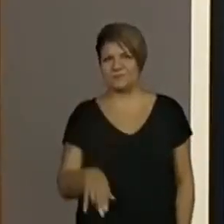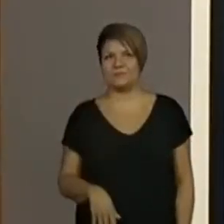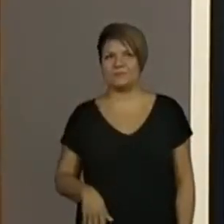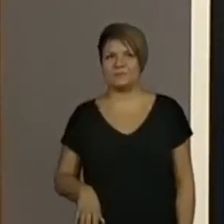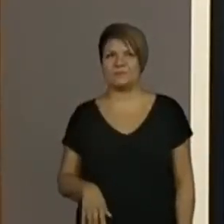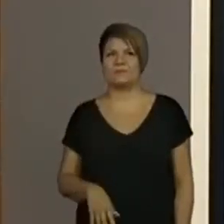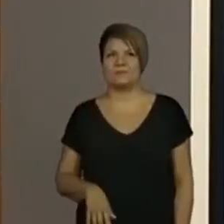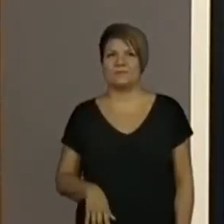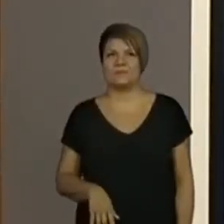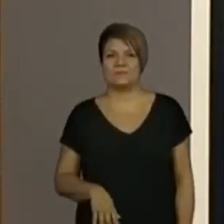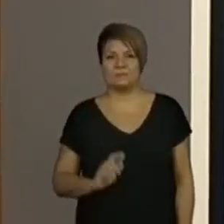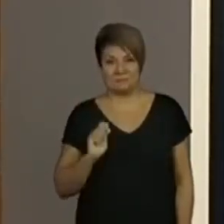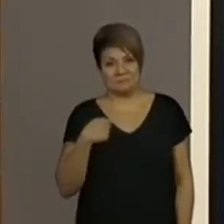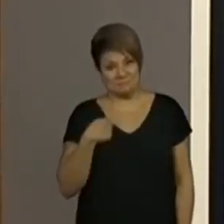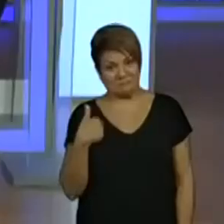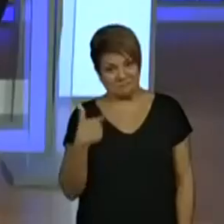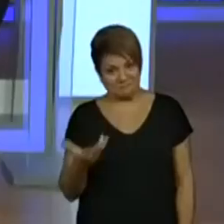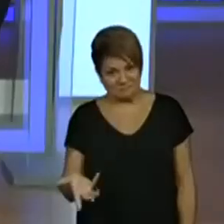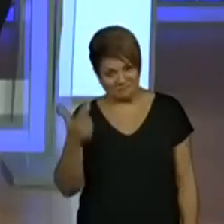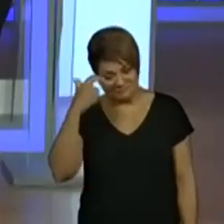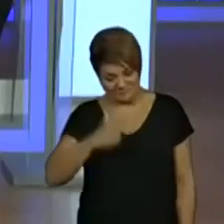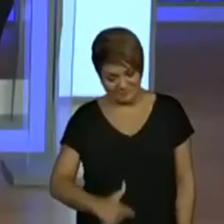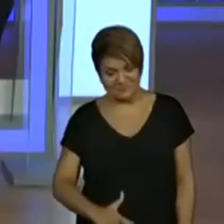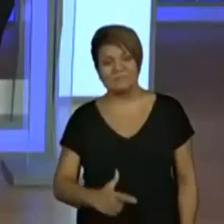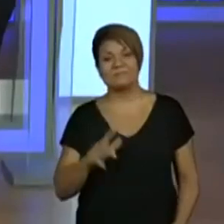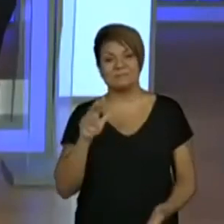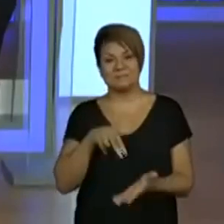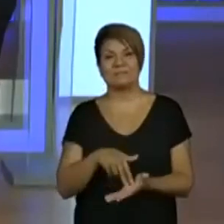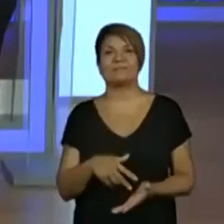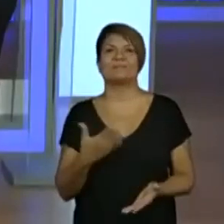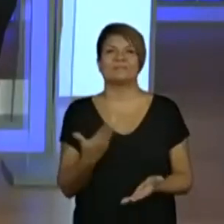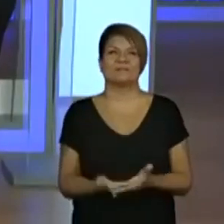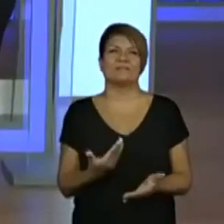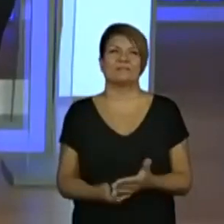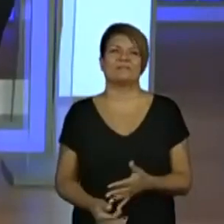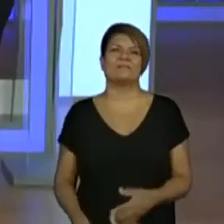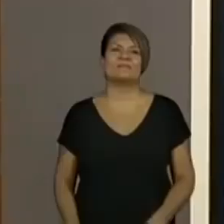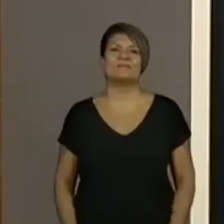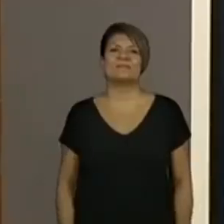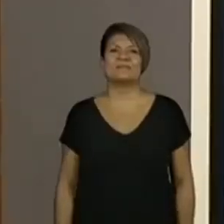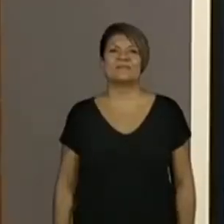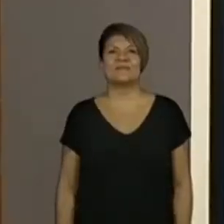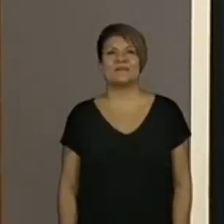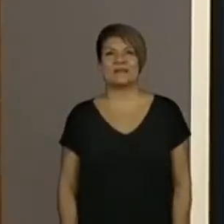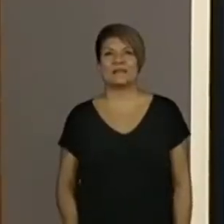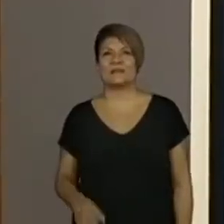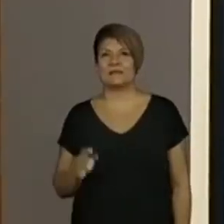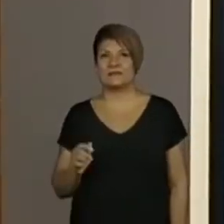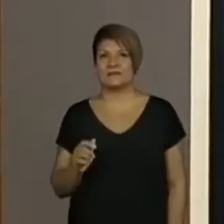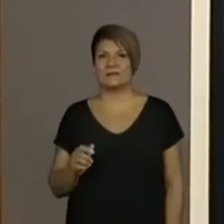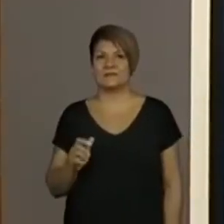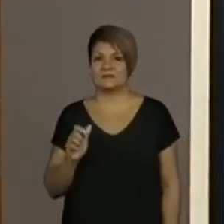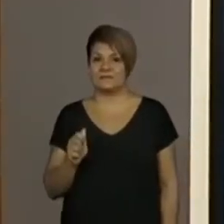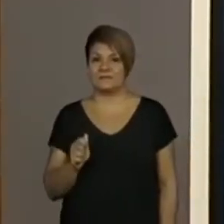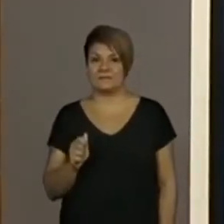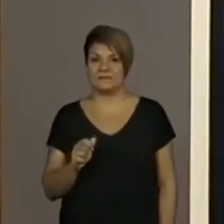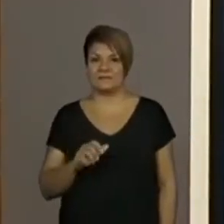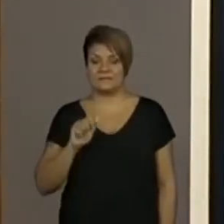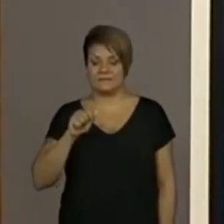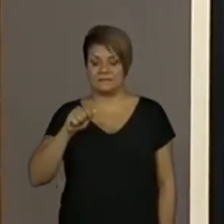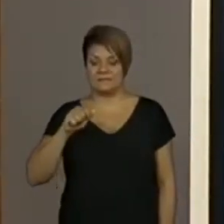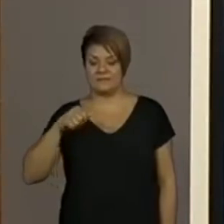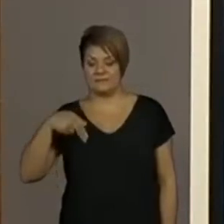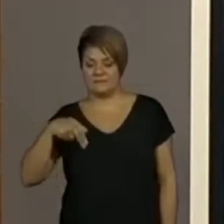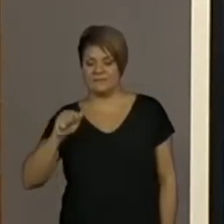que uma está até na aula, né, professora? estão na aula. A gente leu bastante o nome das professoras E a gente pode, Quando a gente fala, a Ana